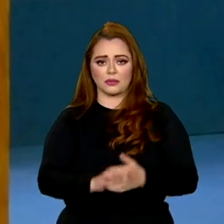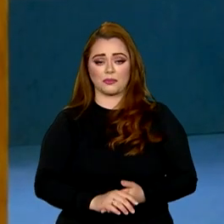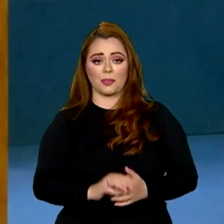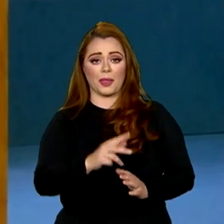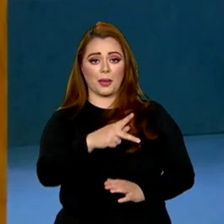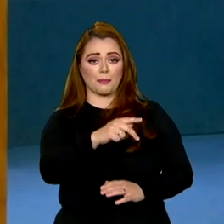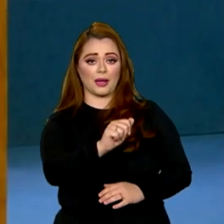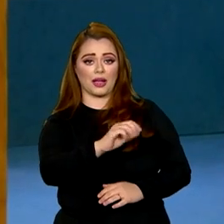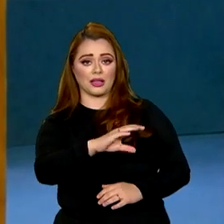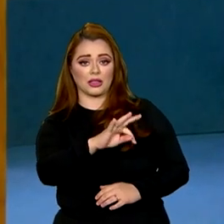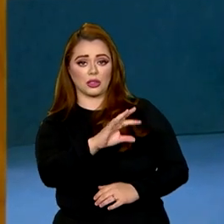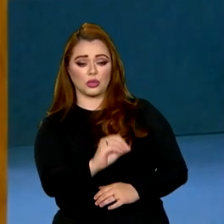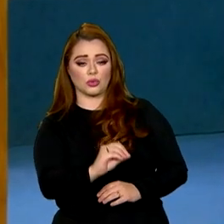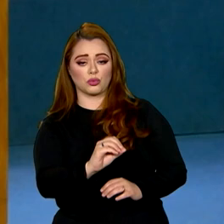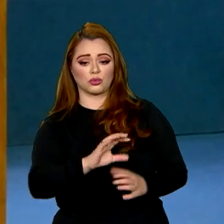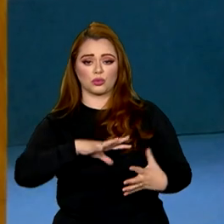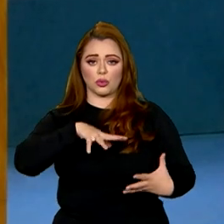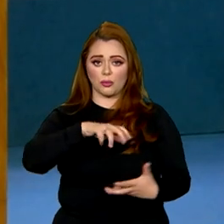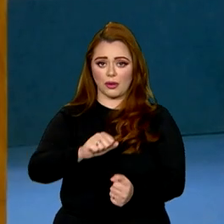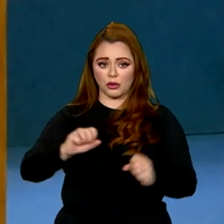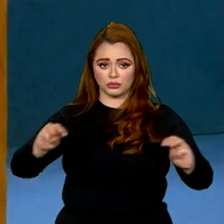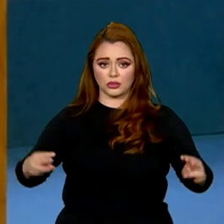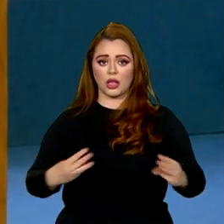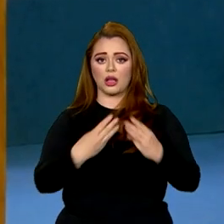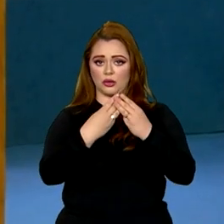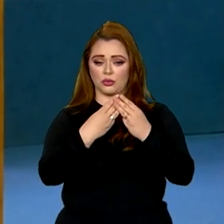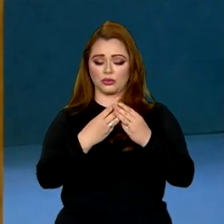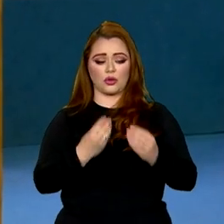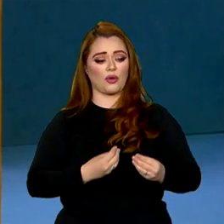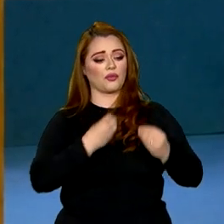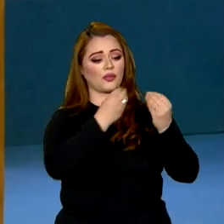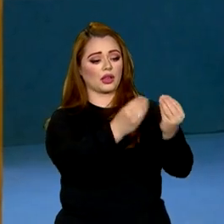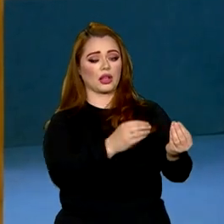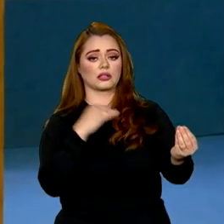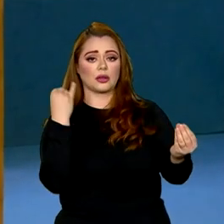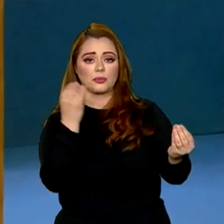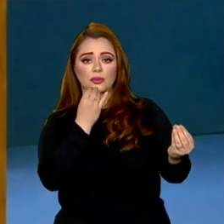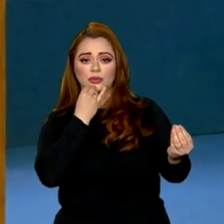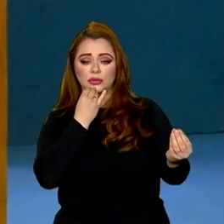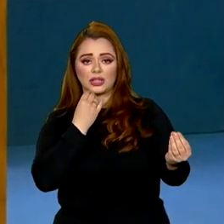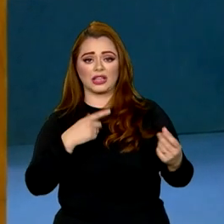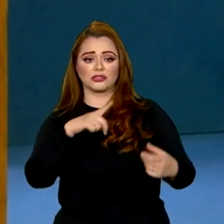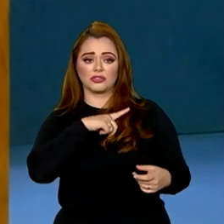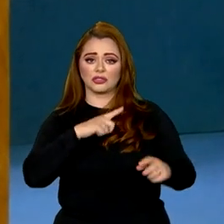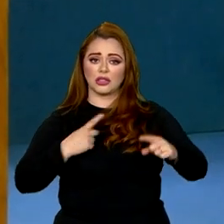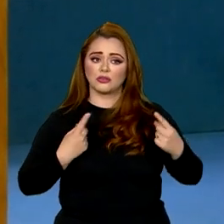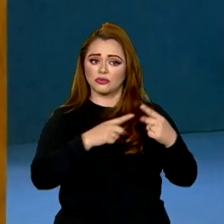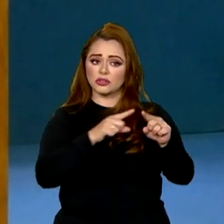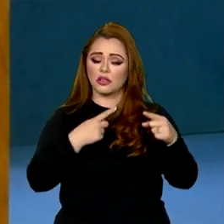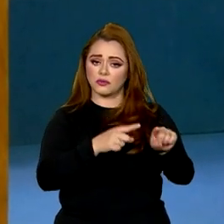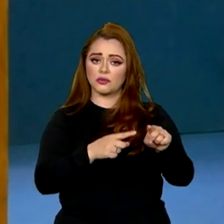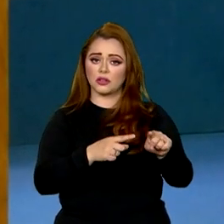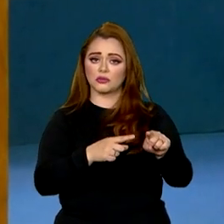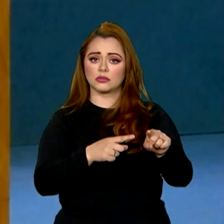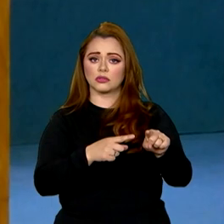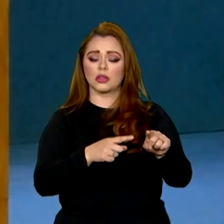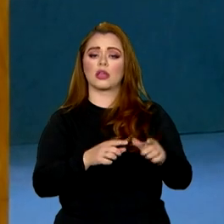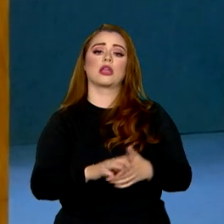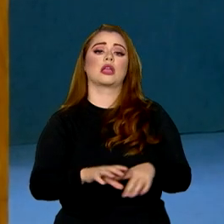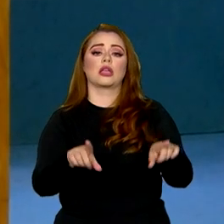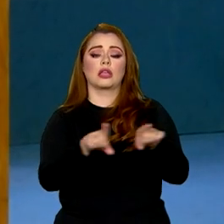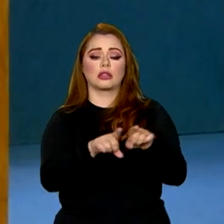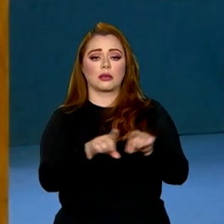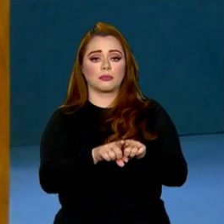Global Digital da ONU oferece a oportunidade de mitigar esses desafios e permitir que os